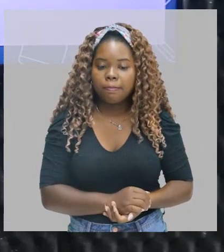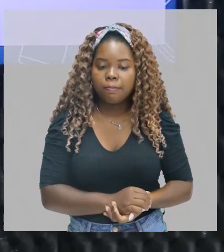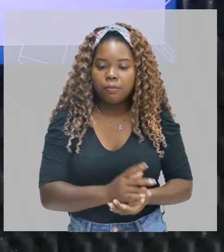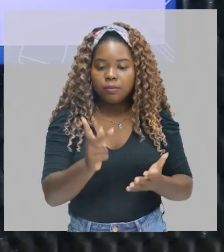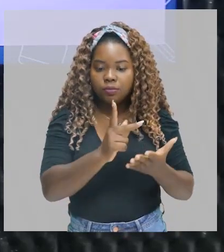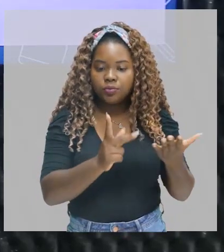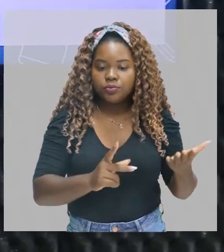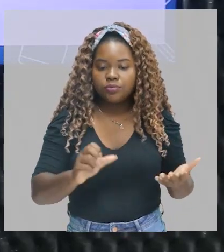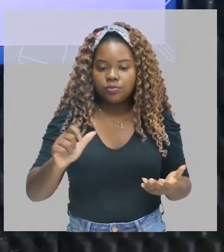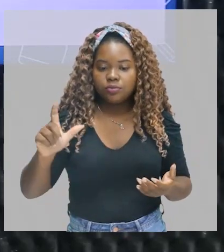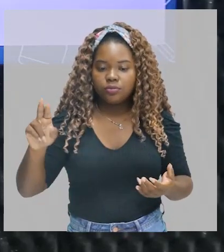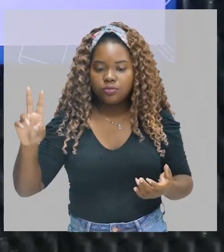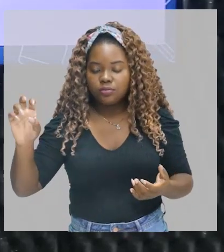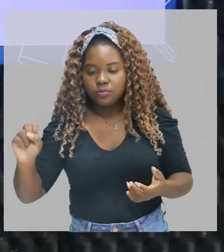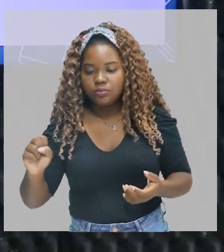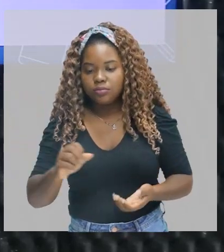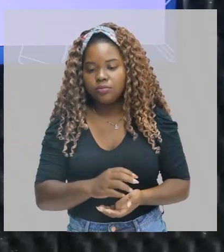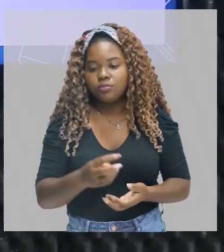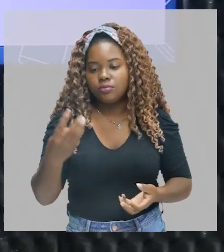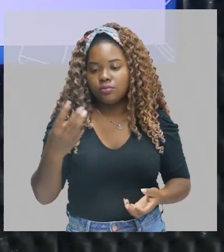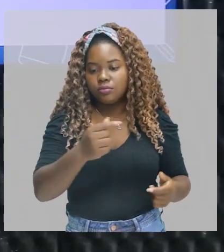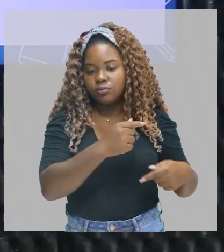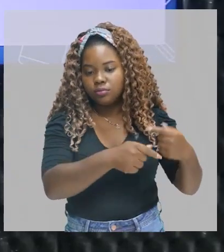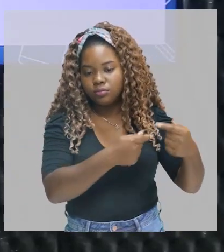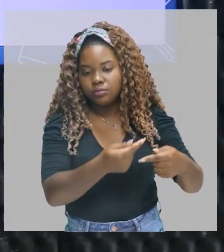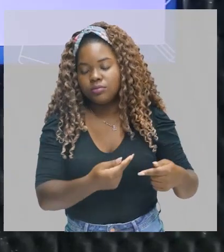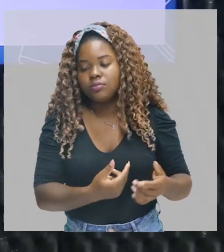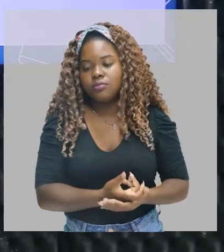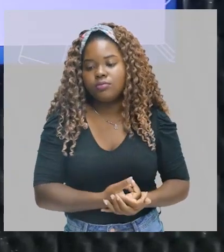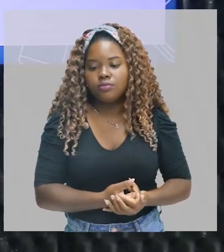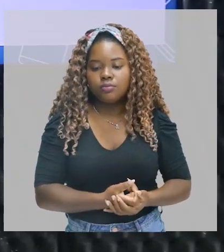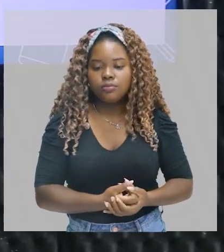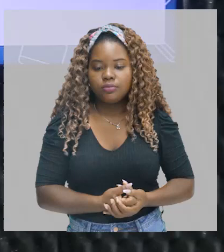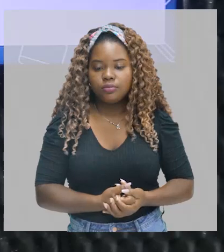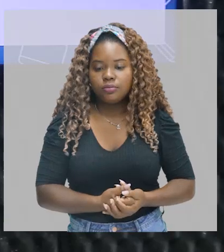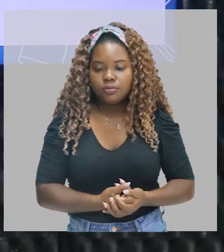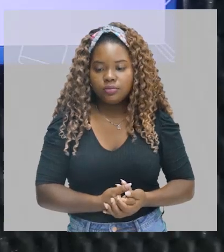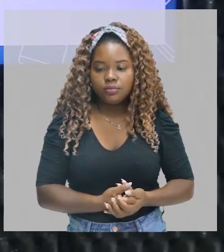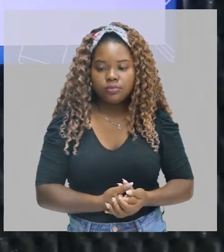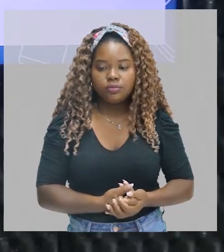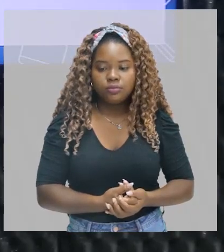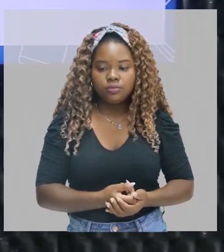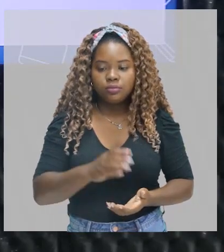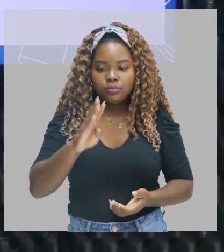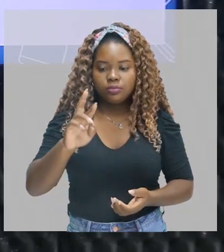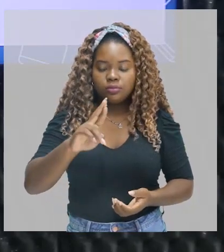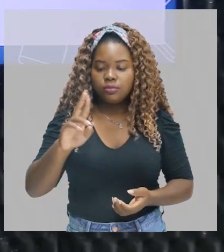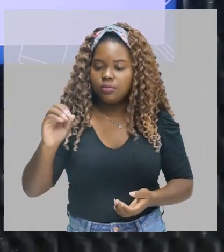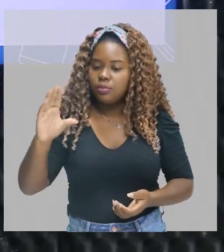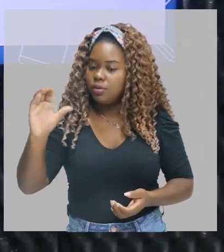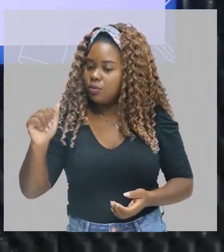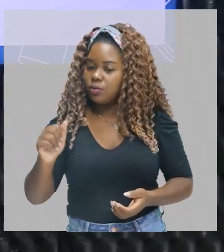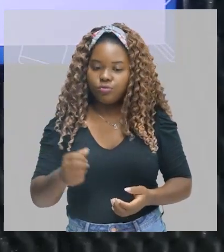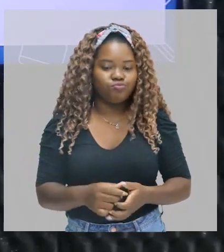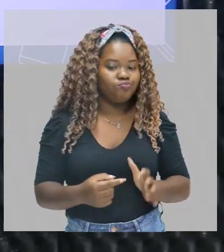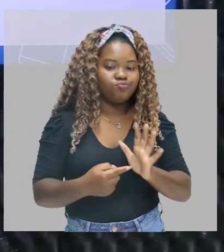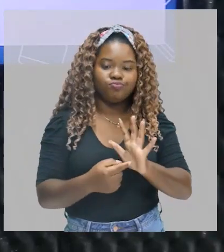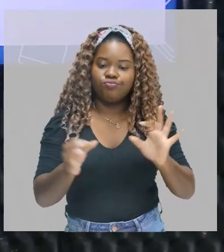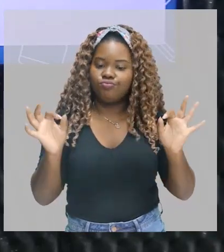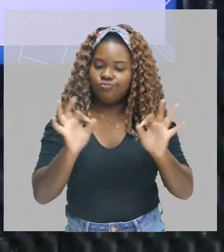Castro Alves, da terceira geração, apresenta as ligações com a estética barroca, nada a ver com barroco,